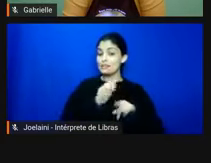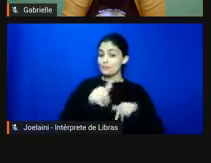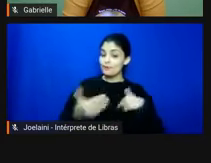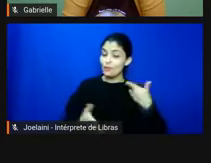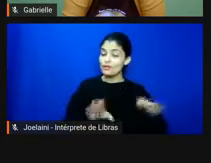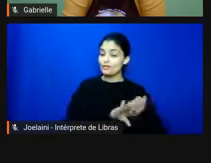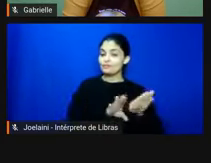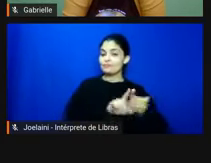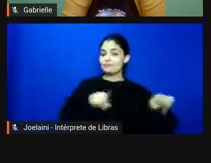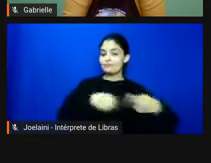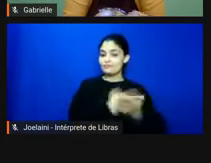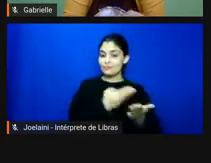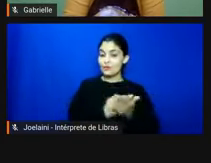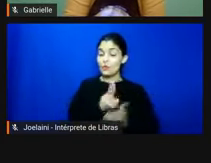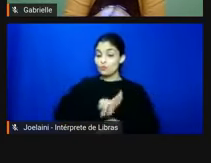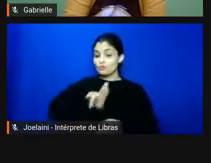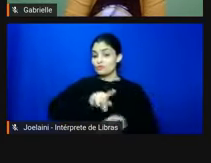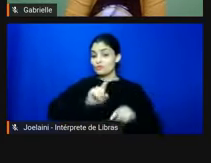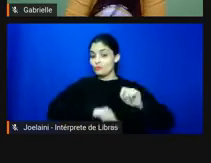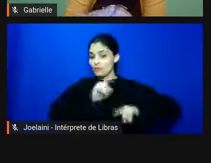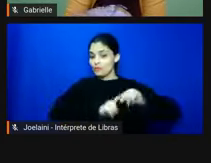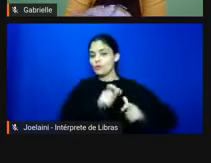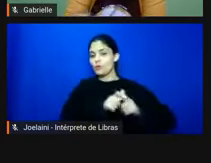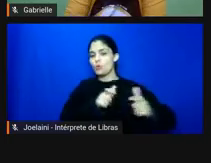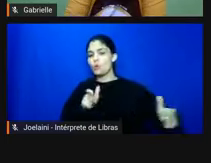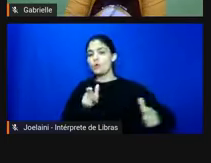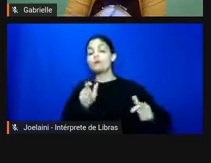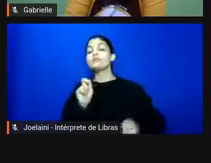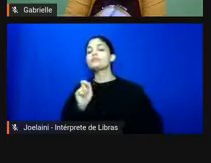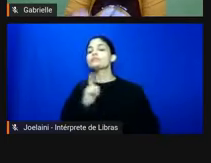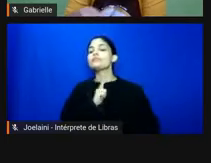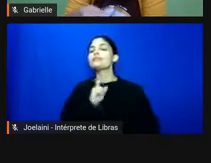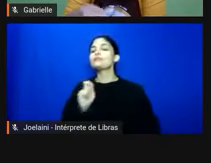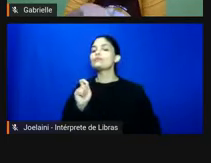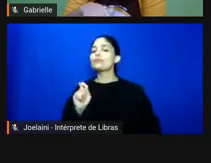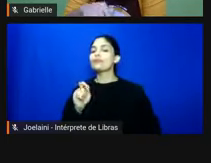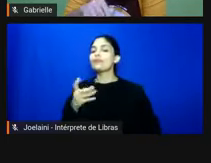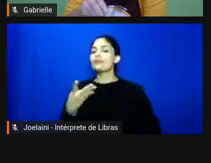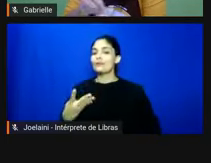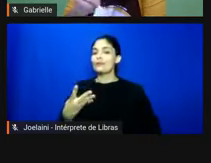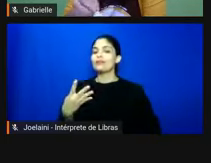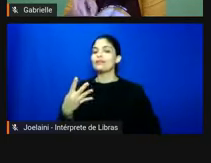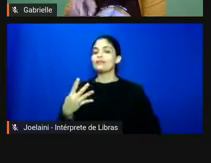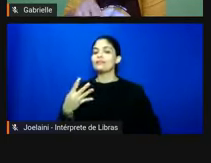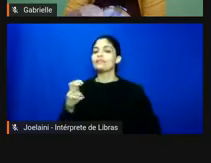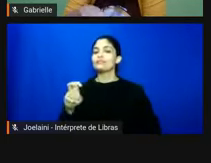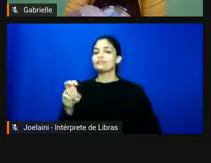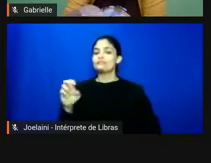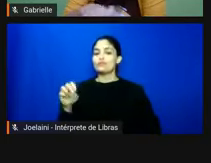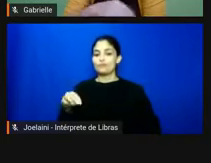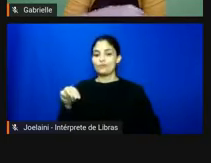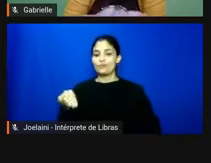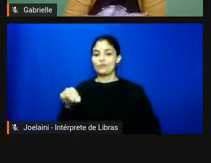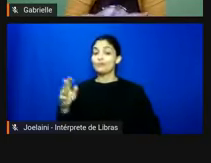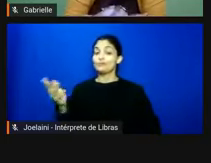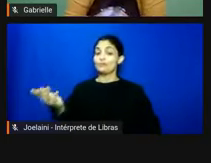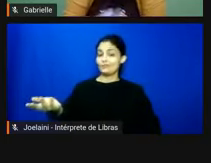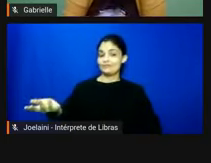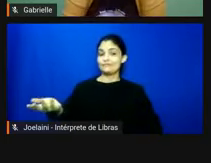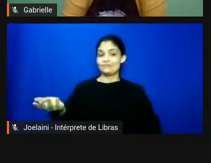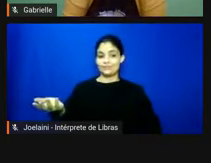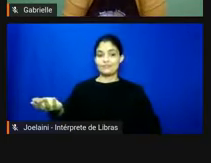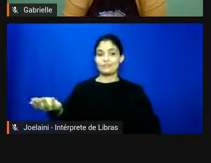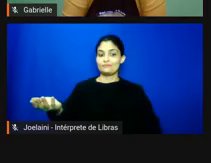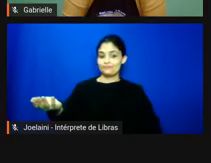e ampliando e você tem o que seus 45 minutos então aí